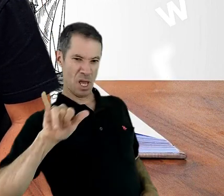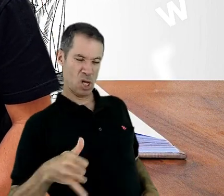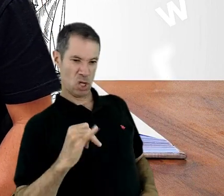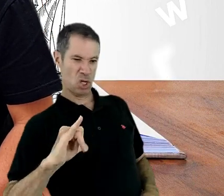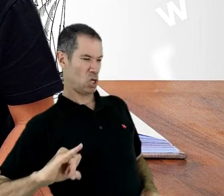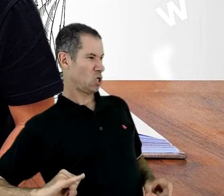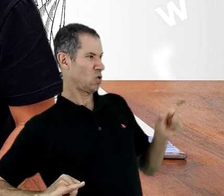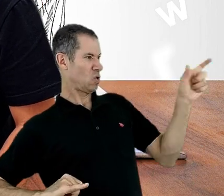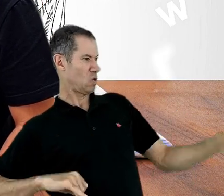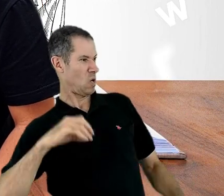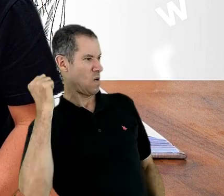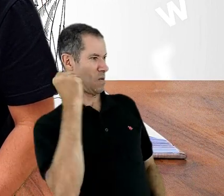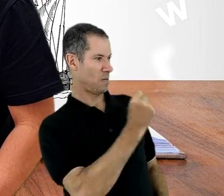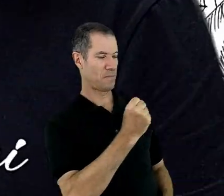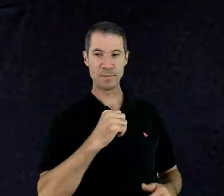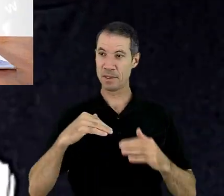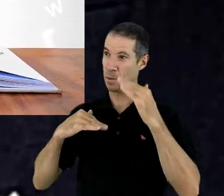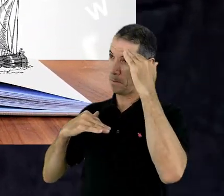Obrigado, Igor.